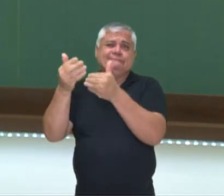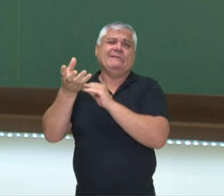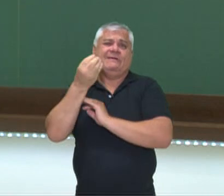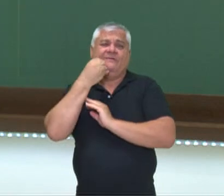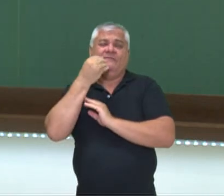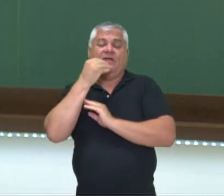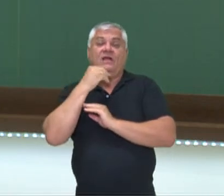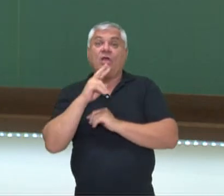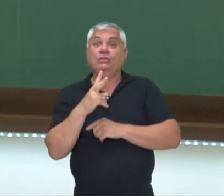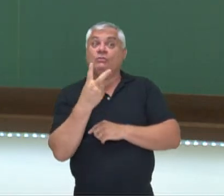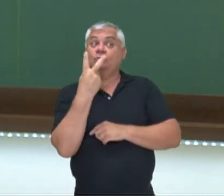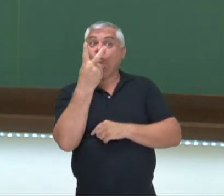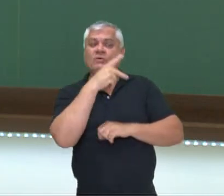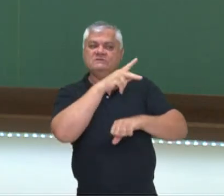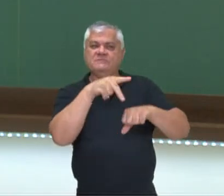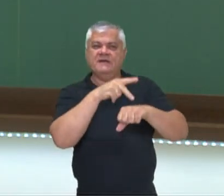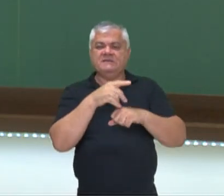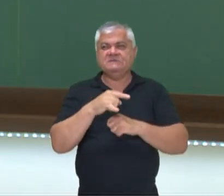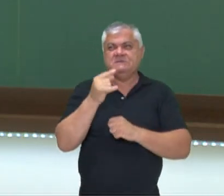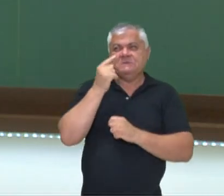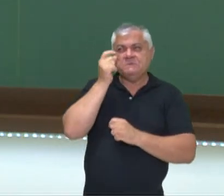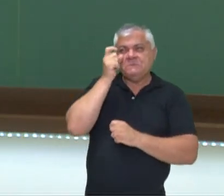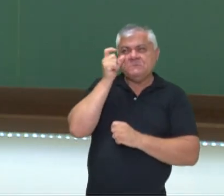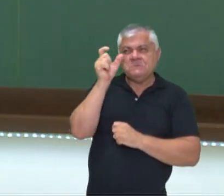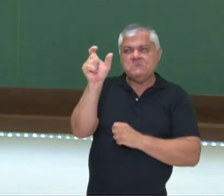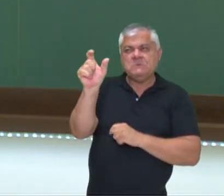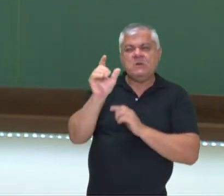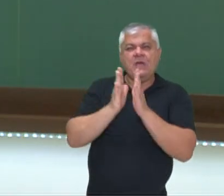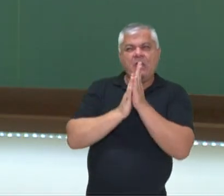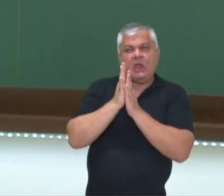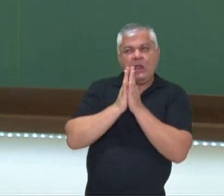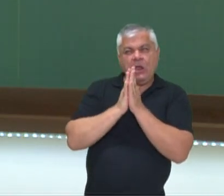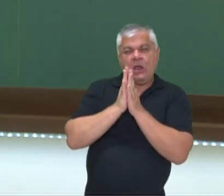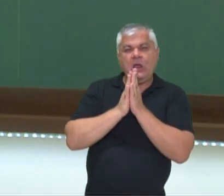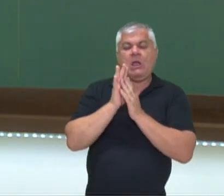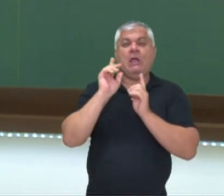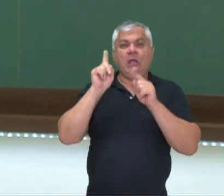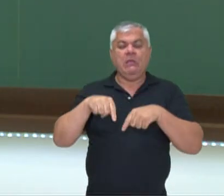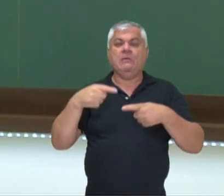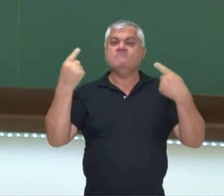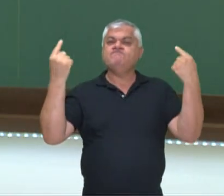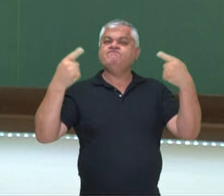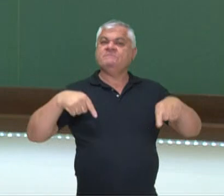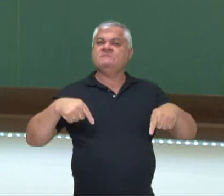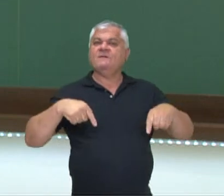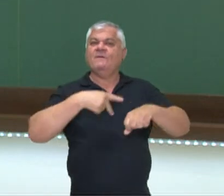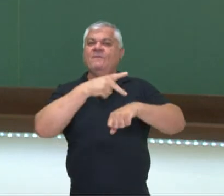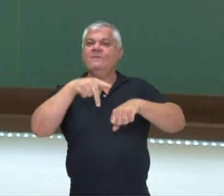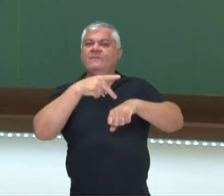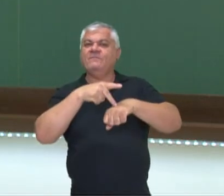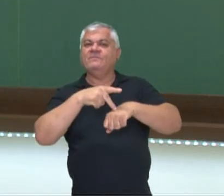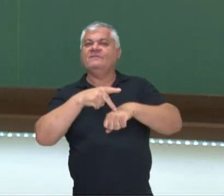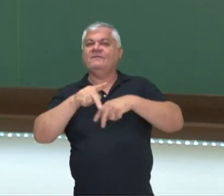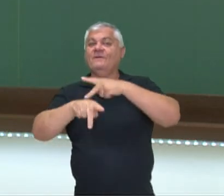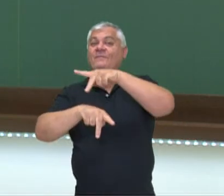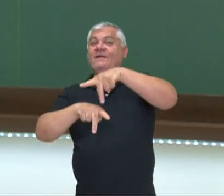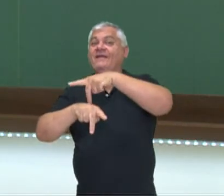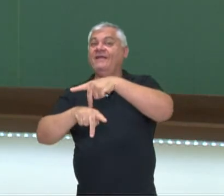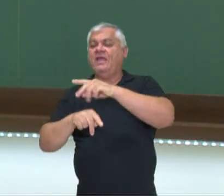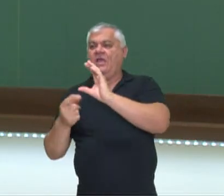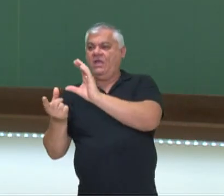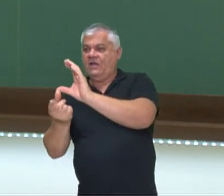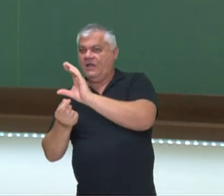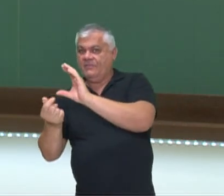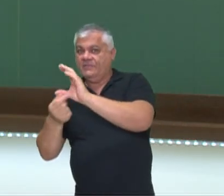duas potências emergiram, como se fossem Fênix, disputando este poder ideológico, ou capitalista, ou